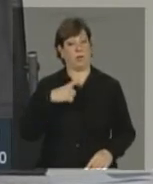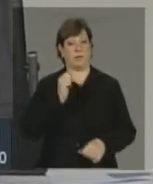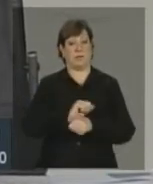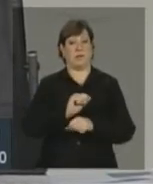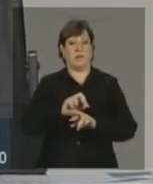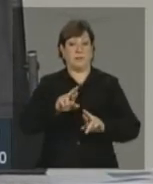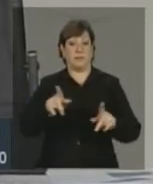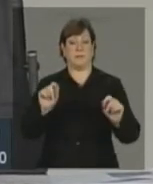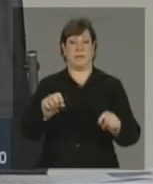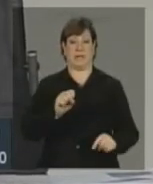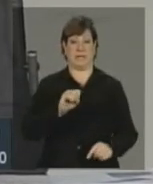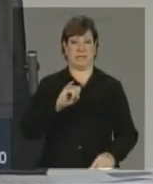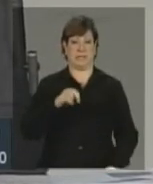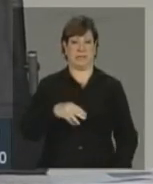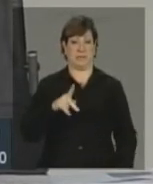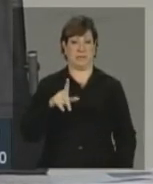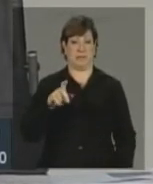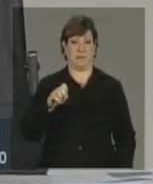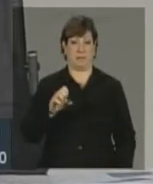já que o simples